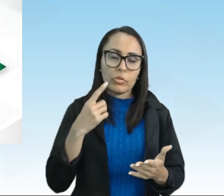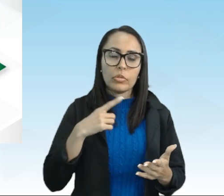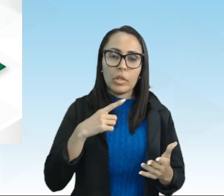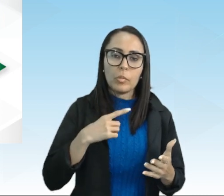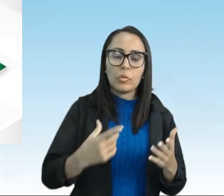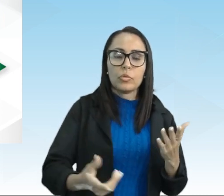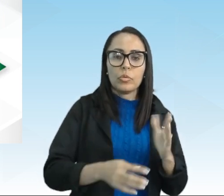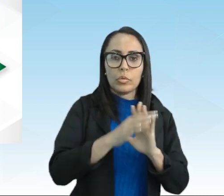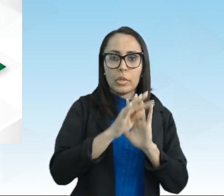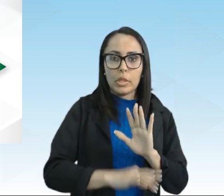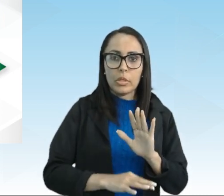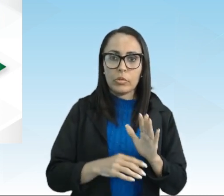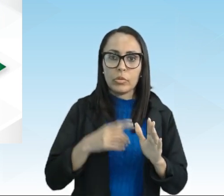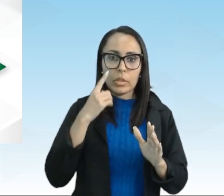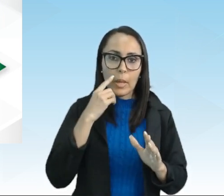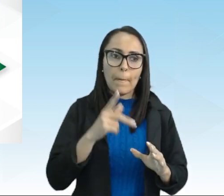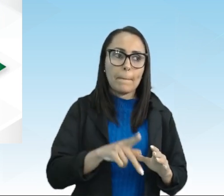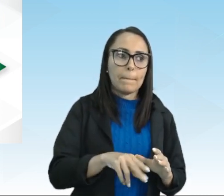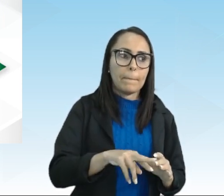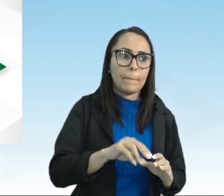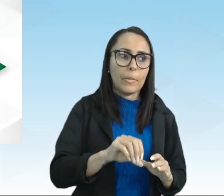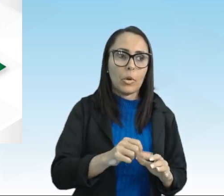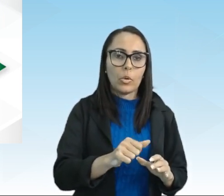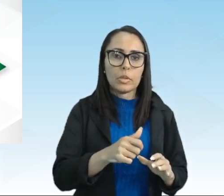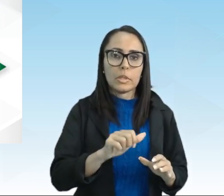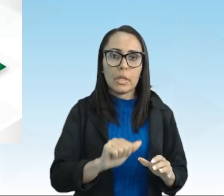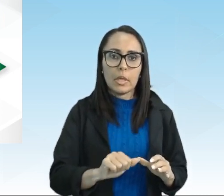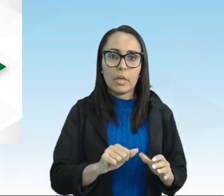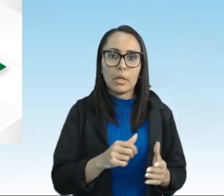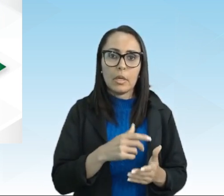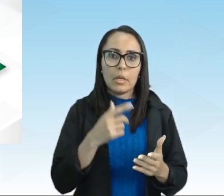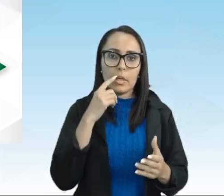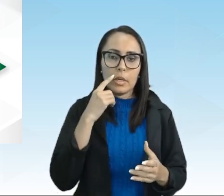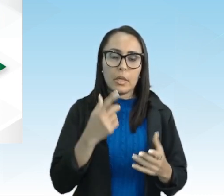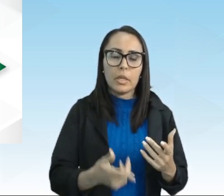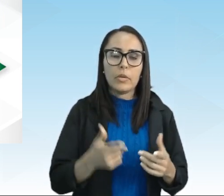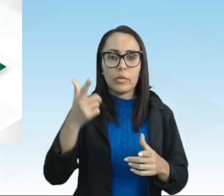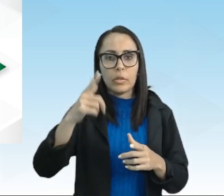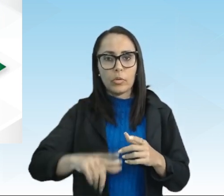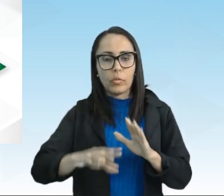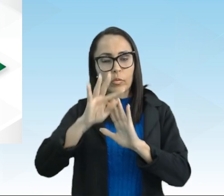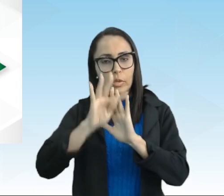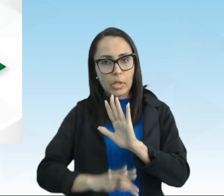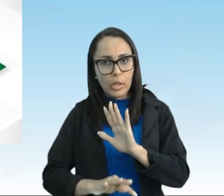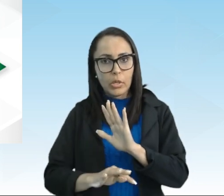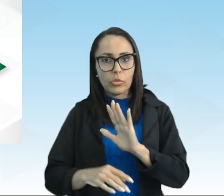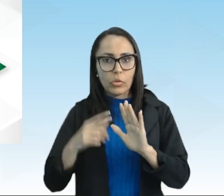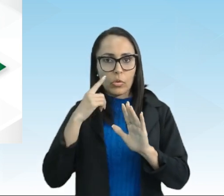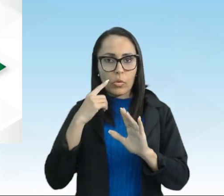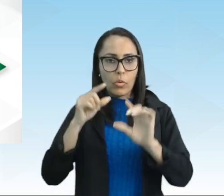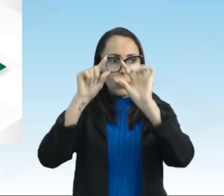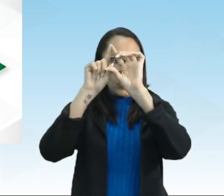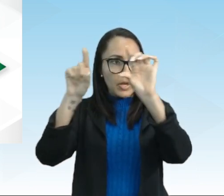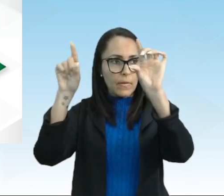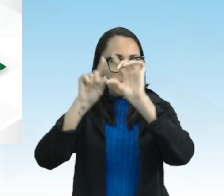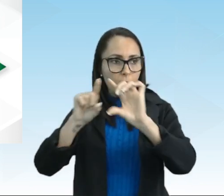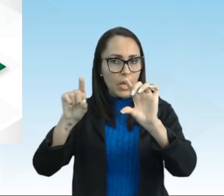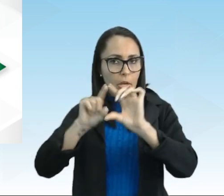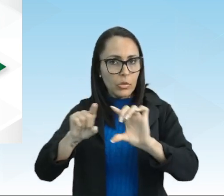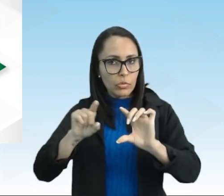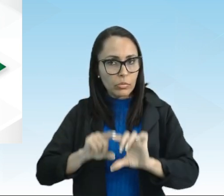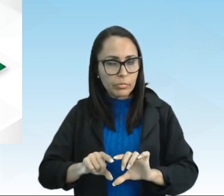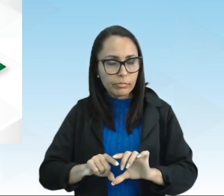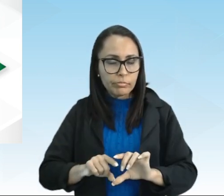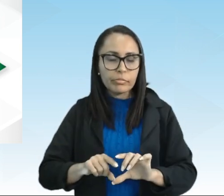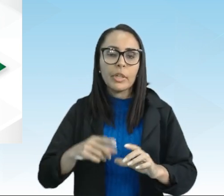que está em prosa e alguém leu em prosa e retextualizou colocou em verso então há essa